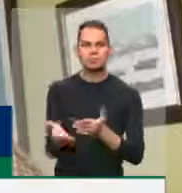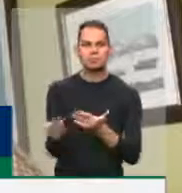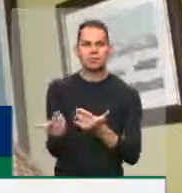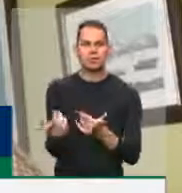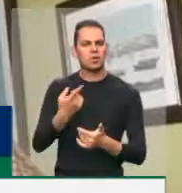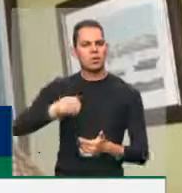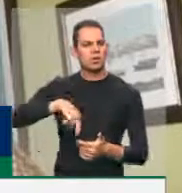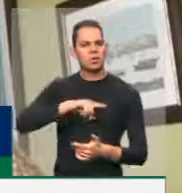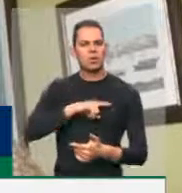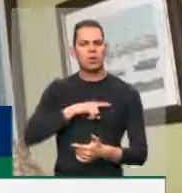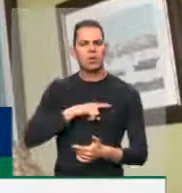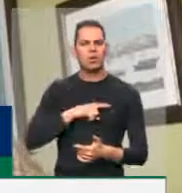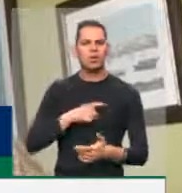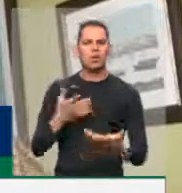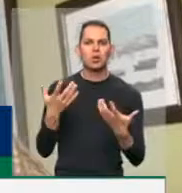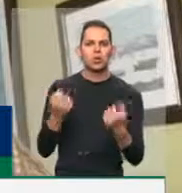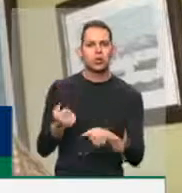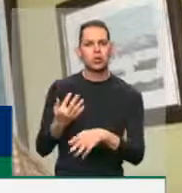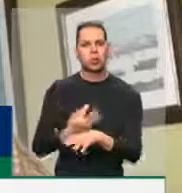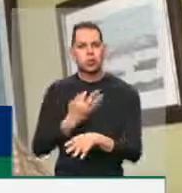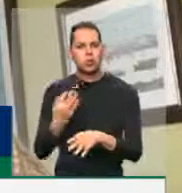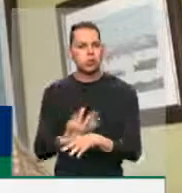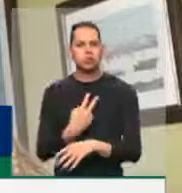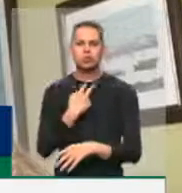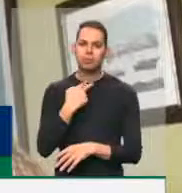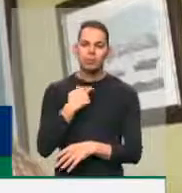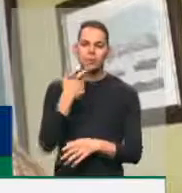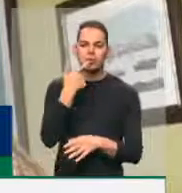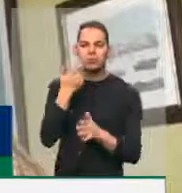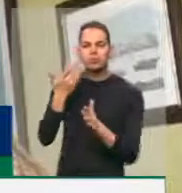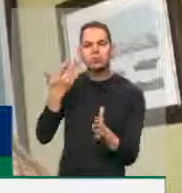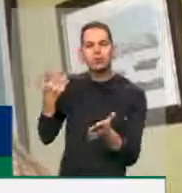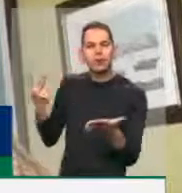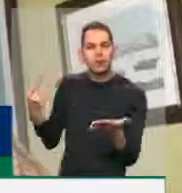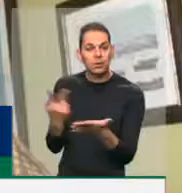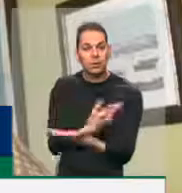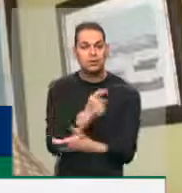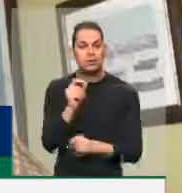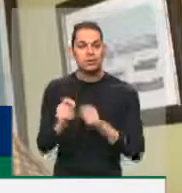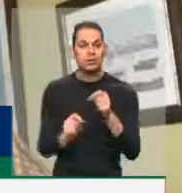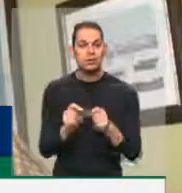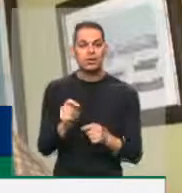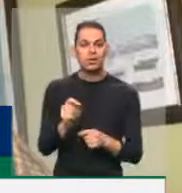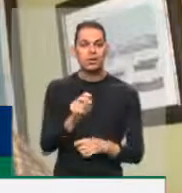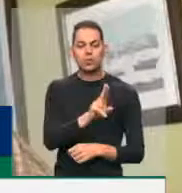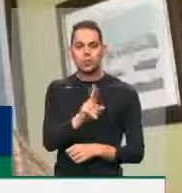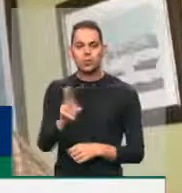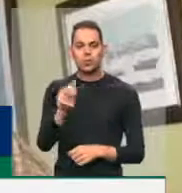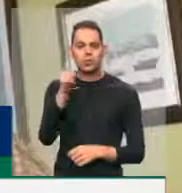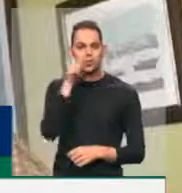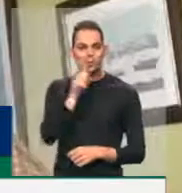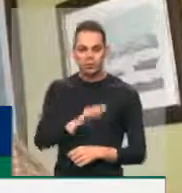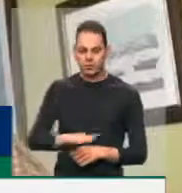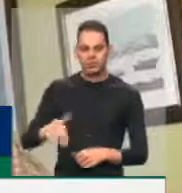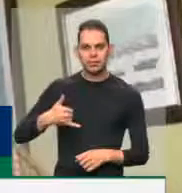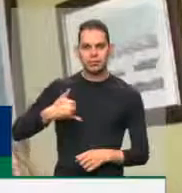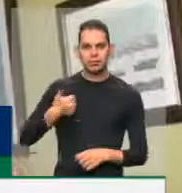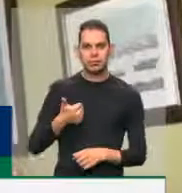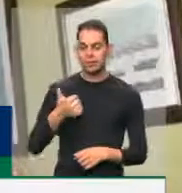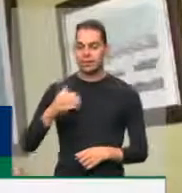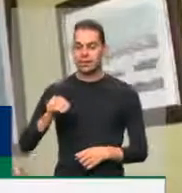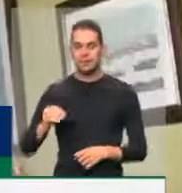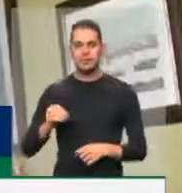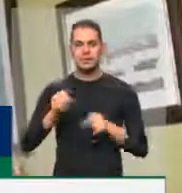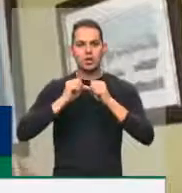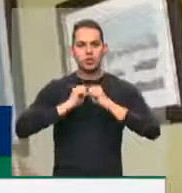continuar convivendo com o que convivemos recentemente com a divulgação do nome de uma criança de 10 anos de